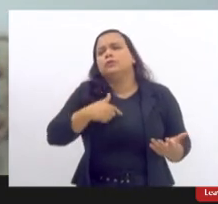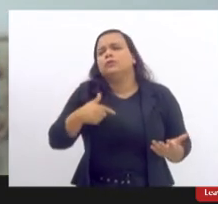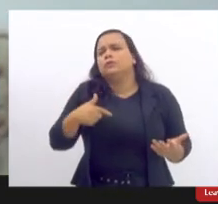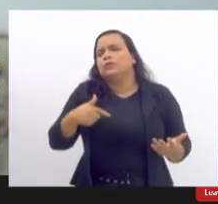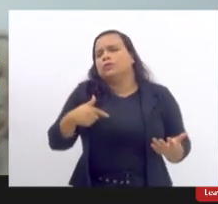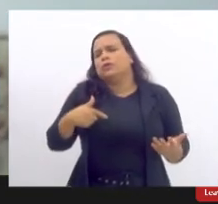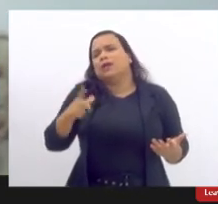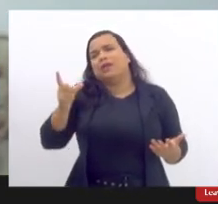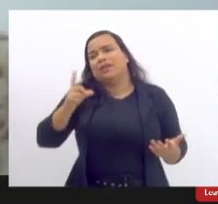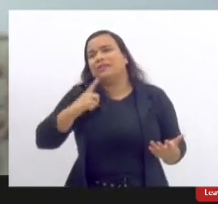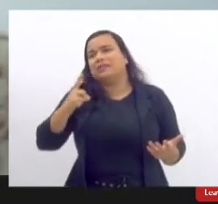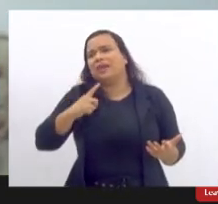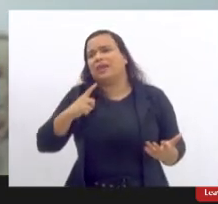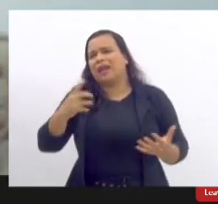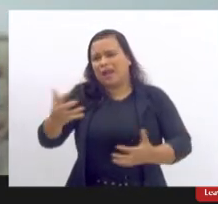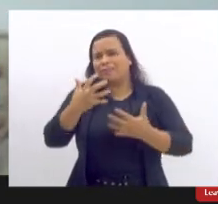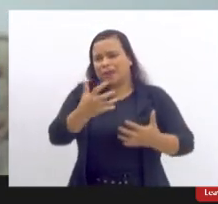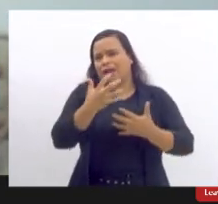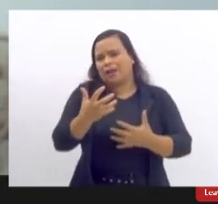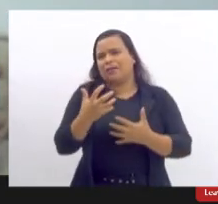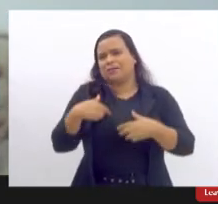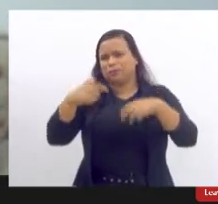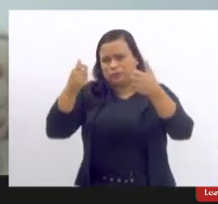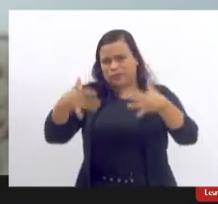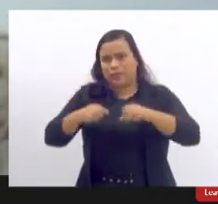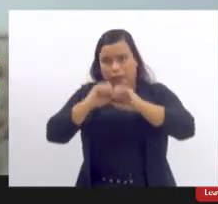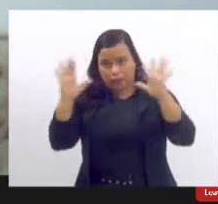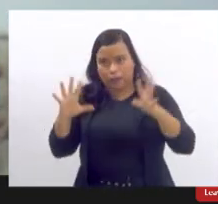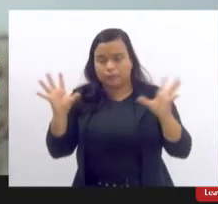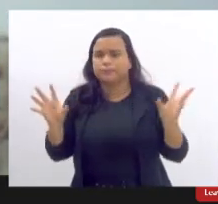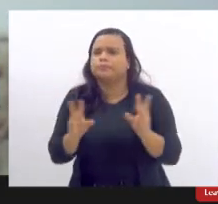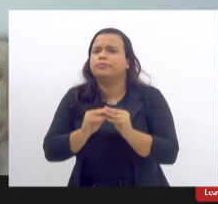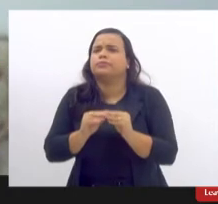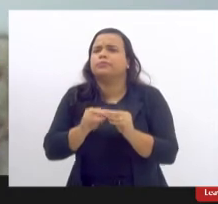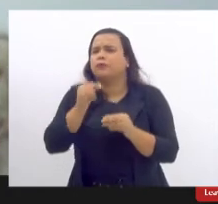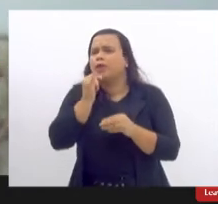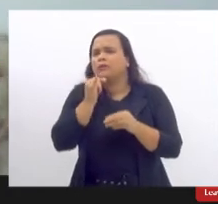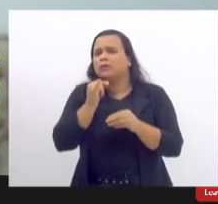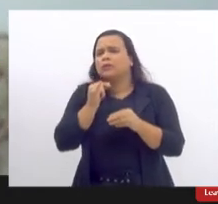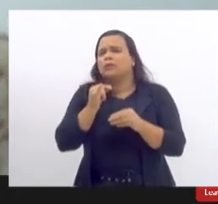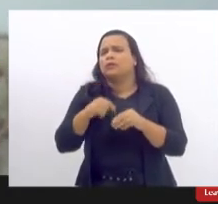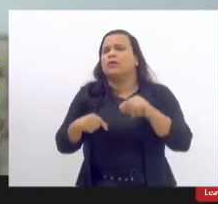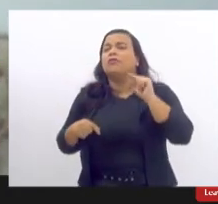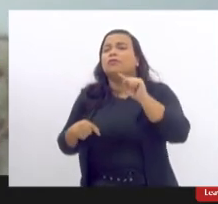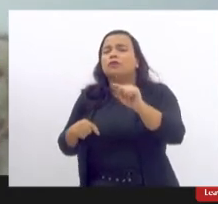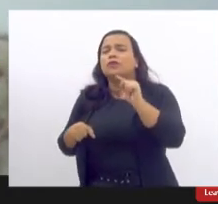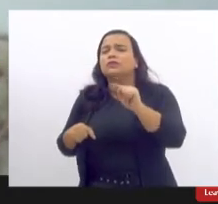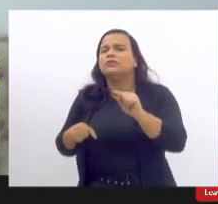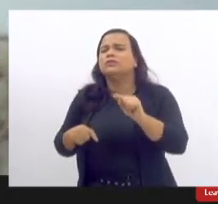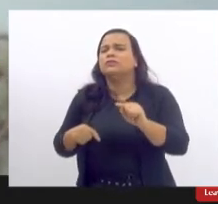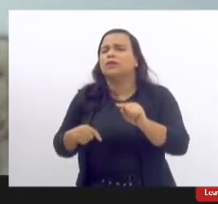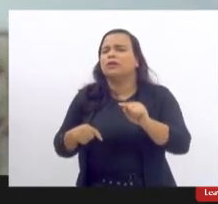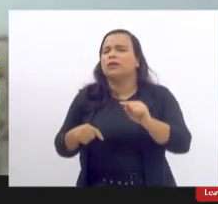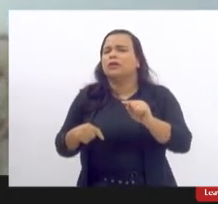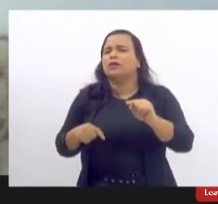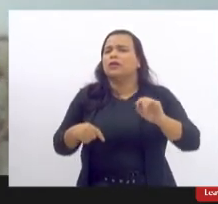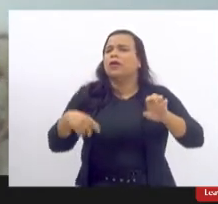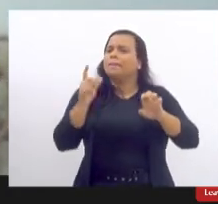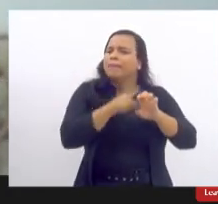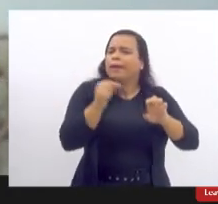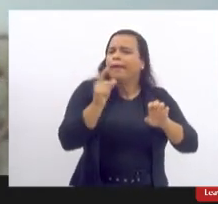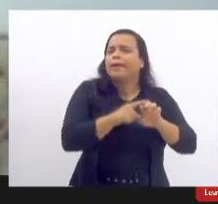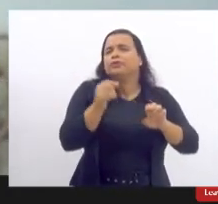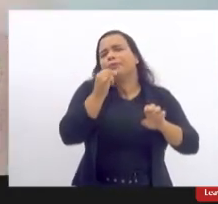ameaça o que eu estou querendo dizer é seguinte para tentar ser mais objetiva uma coisa é você fazer empreender qualquer